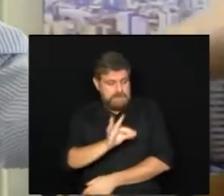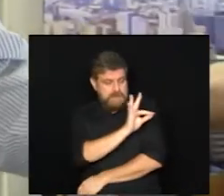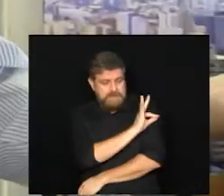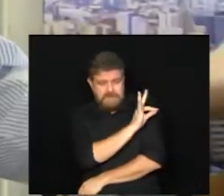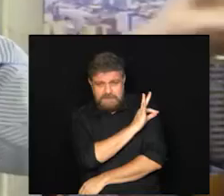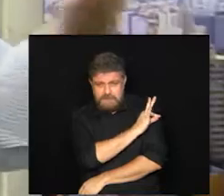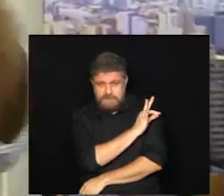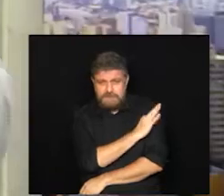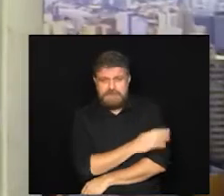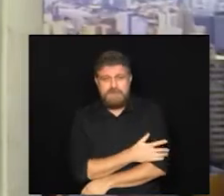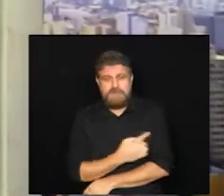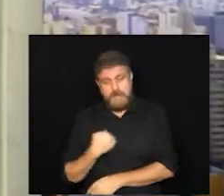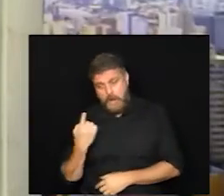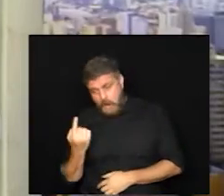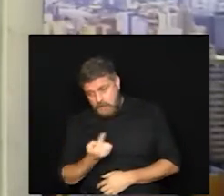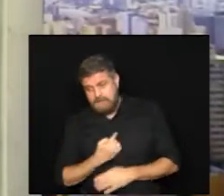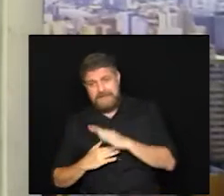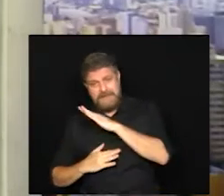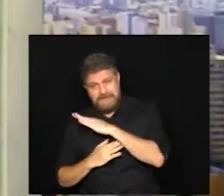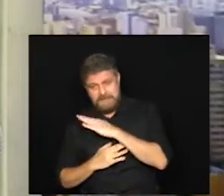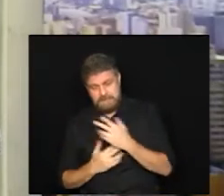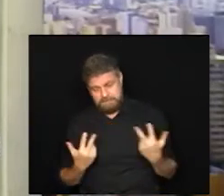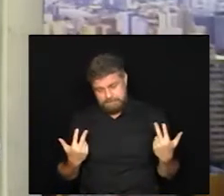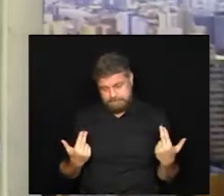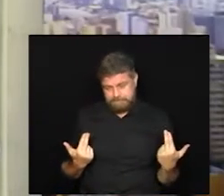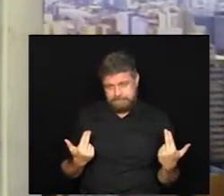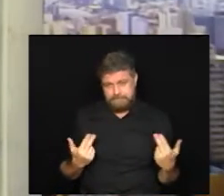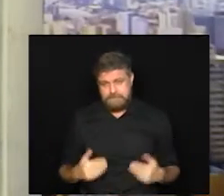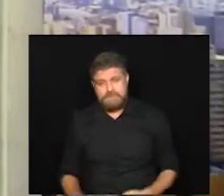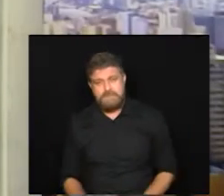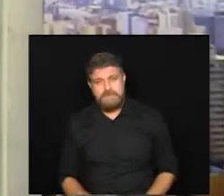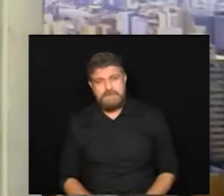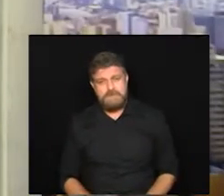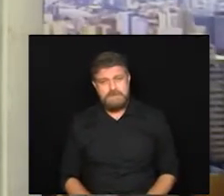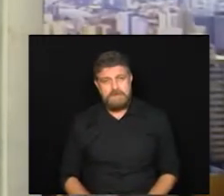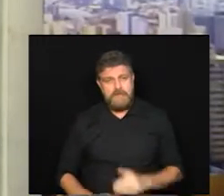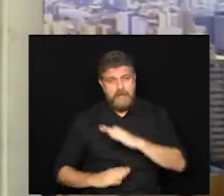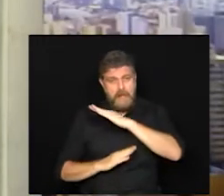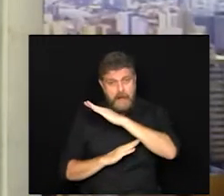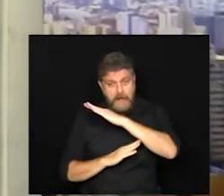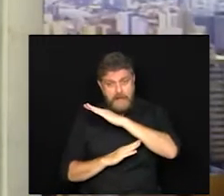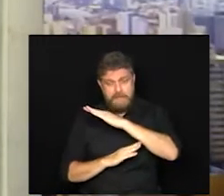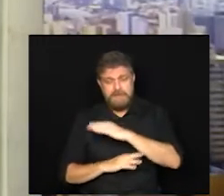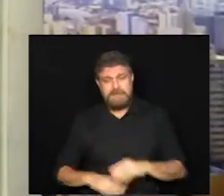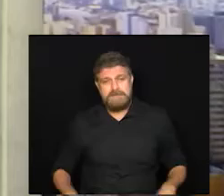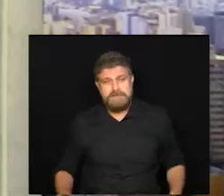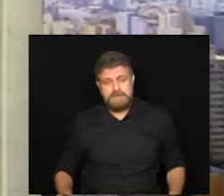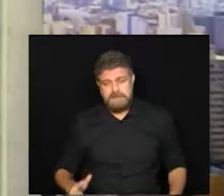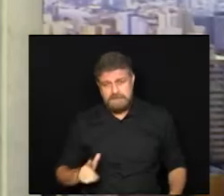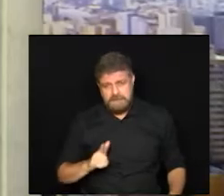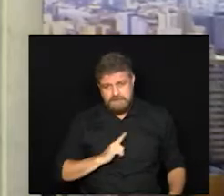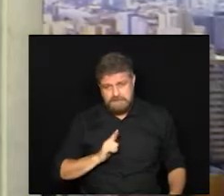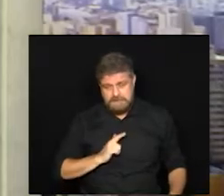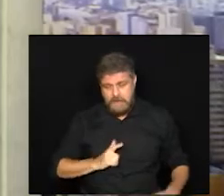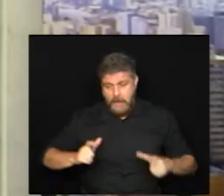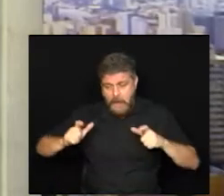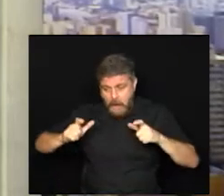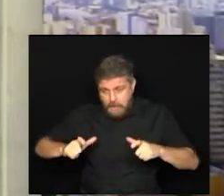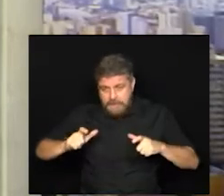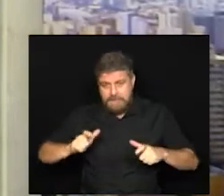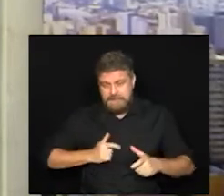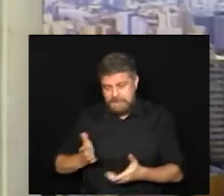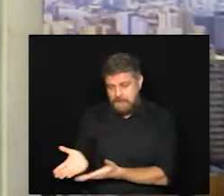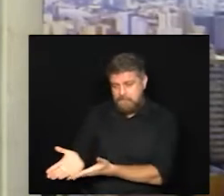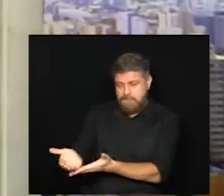do governo como da Câmara e a Câmara vai além de oferecer o seu espaço para ter